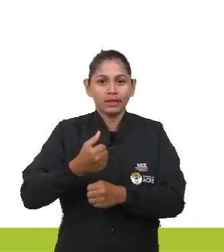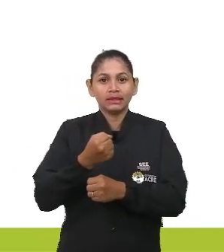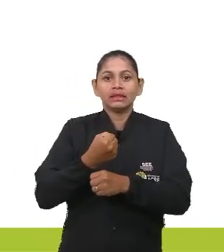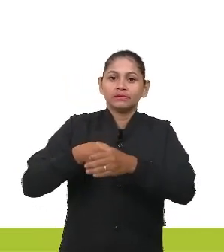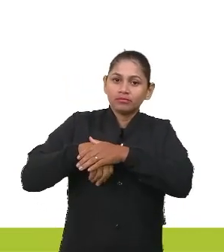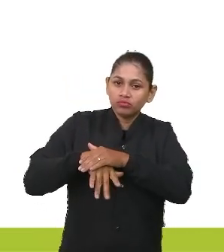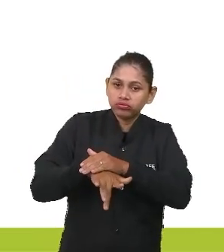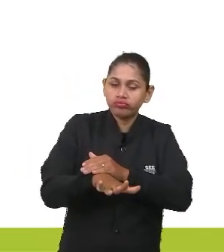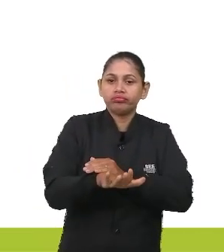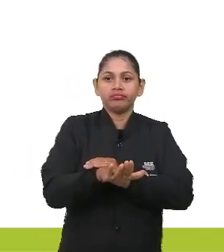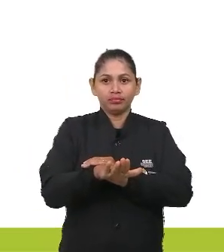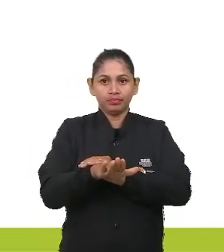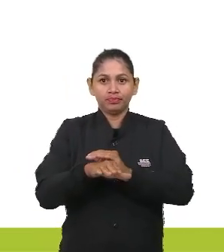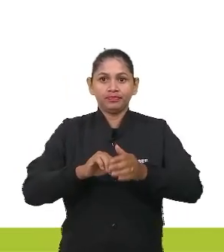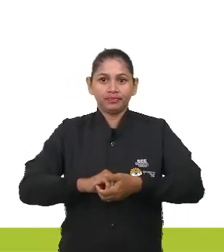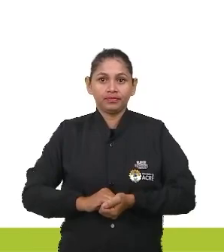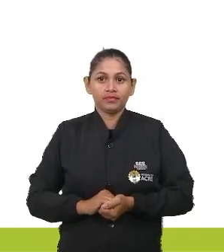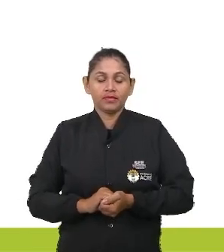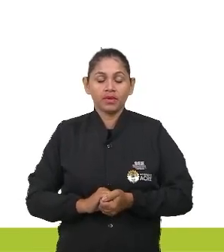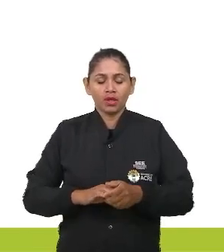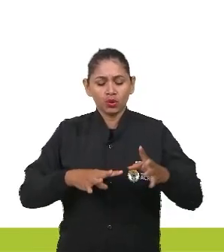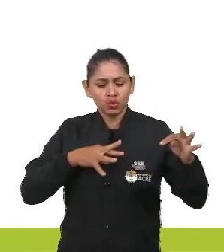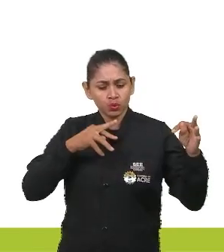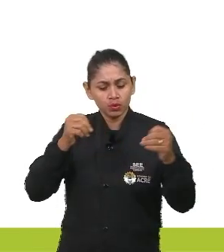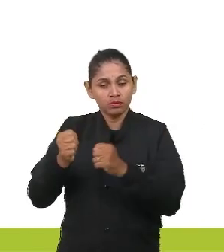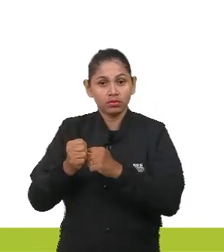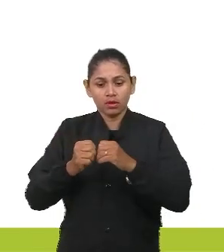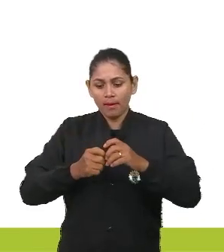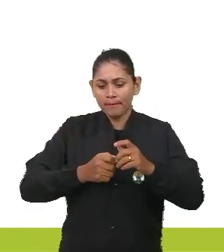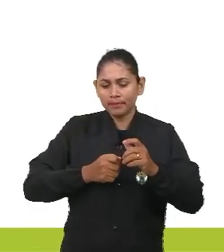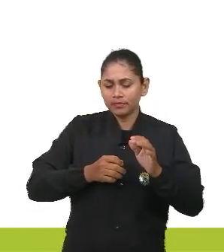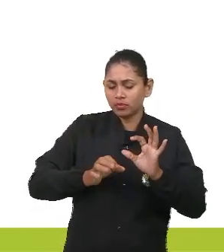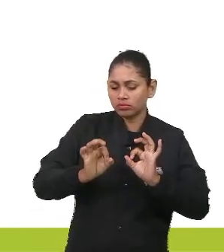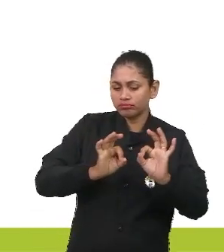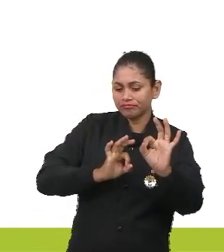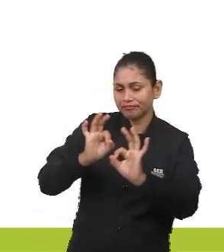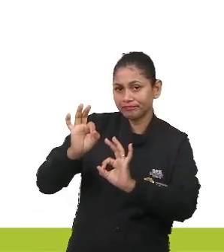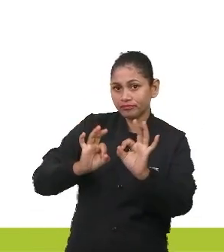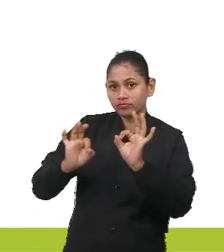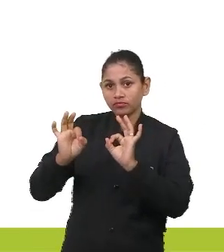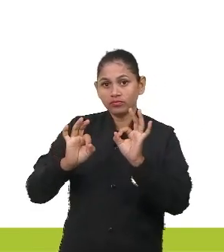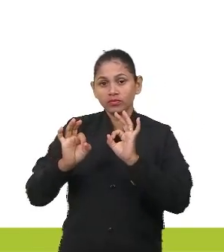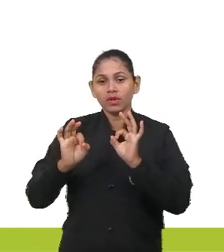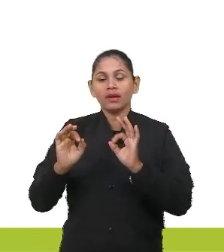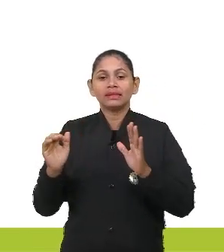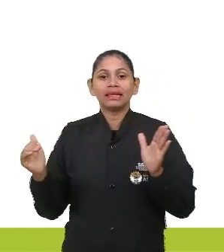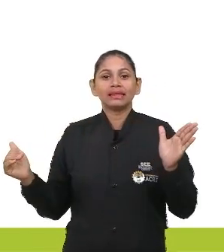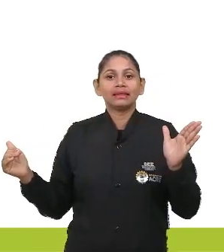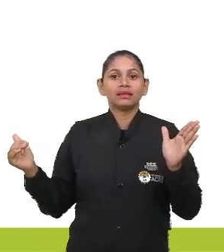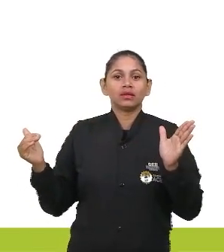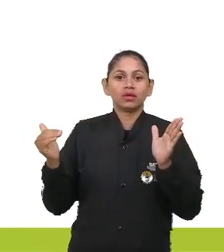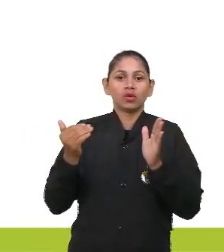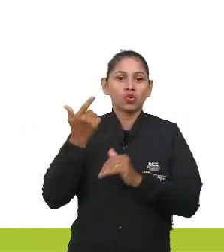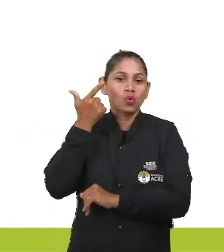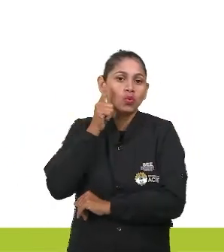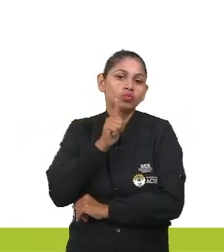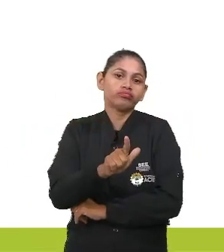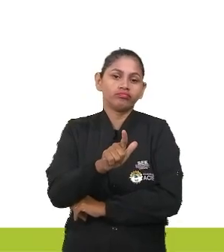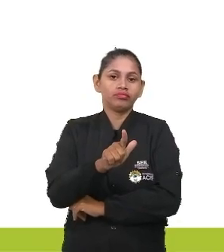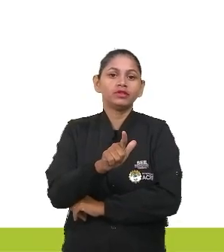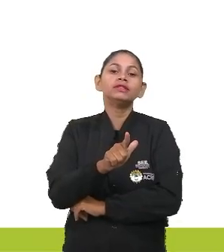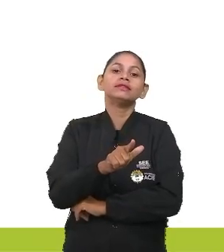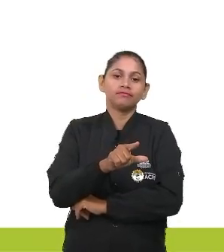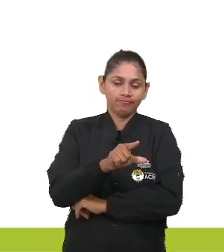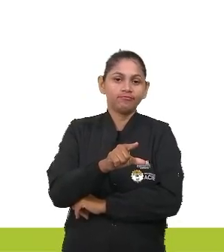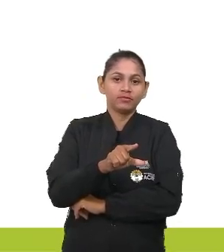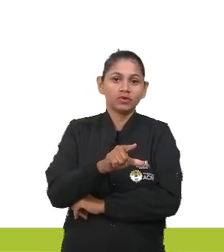saneamento do país deve estar mobilizada para o alcance das metas estabelecidas pelo